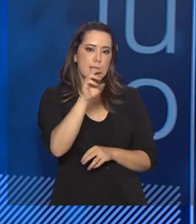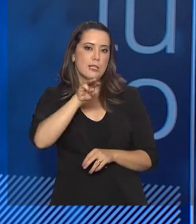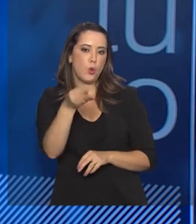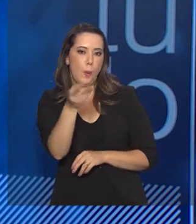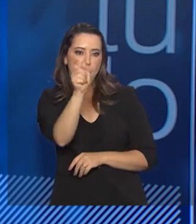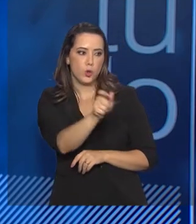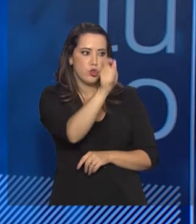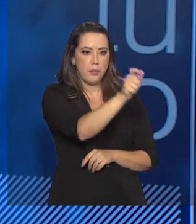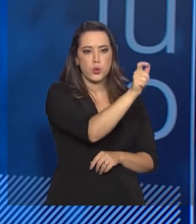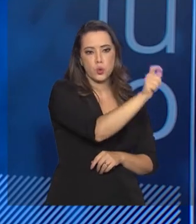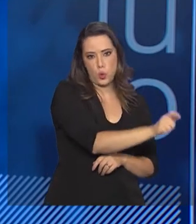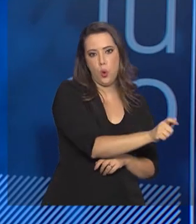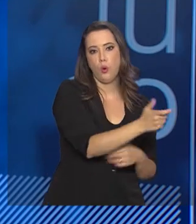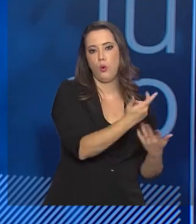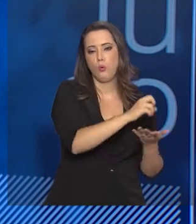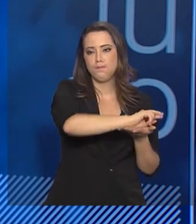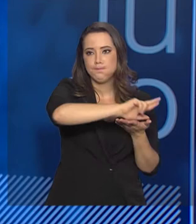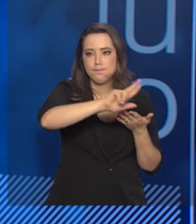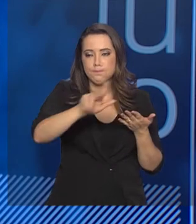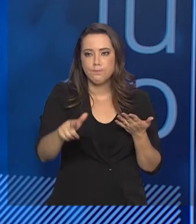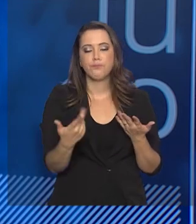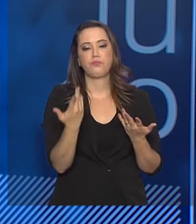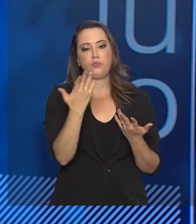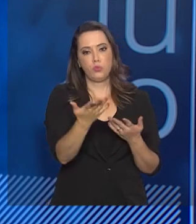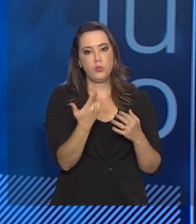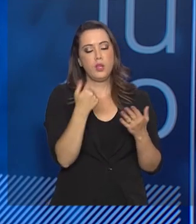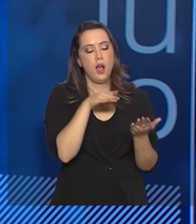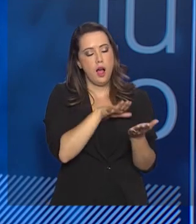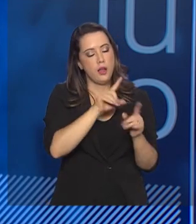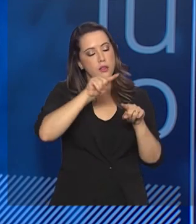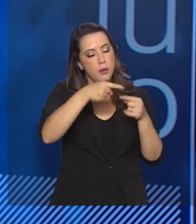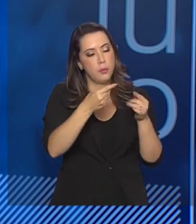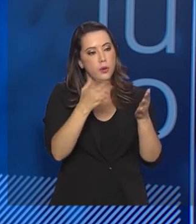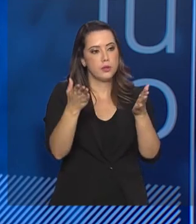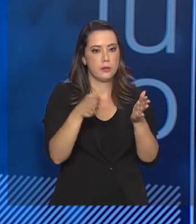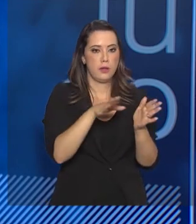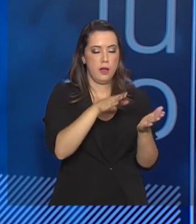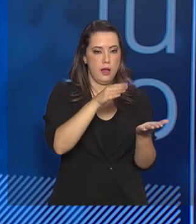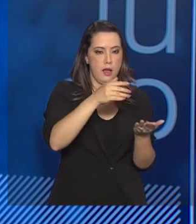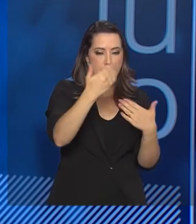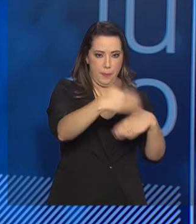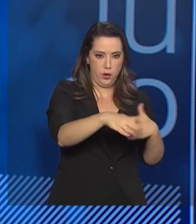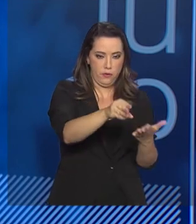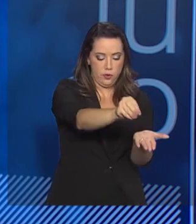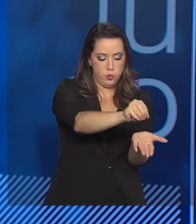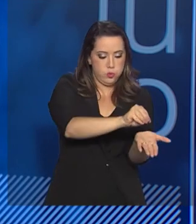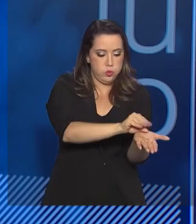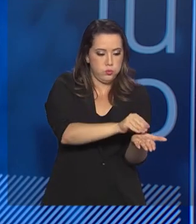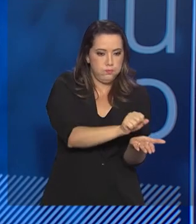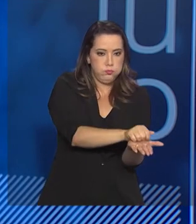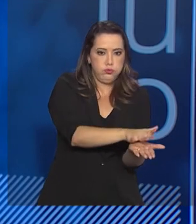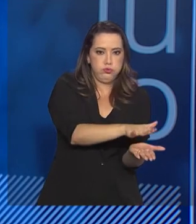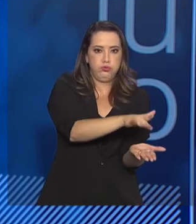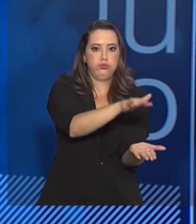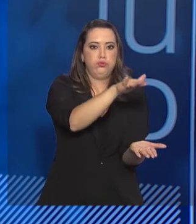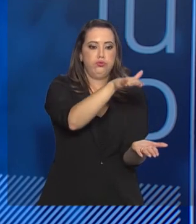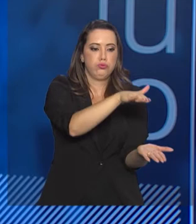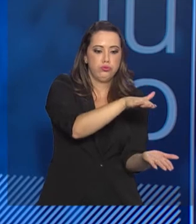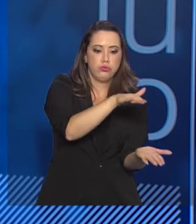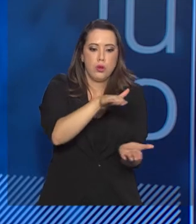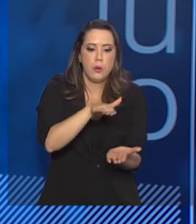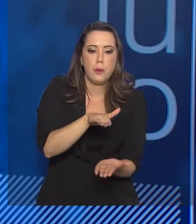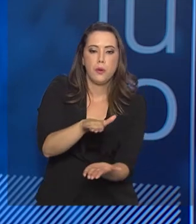provas que foram impressas. Elas, então, são armazenadas num quartel do Exército em São Paulo, até a